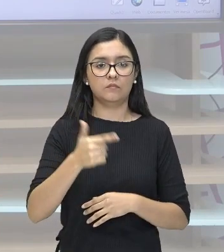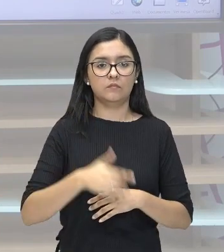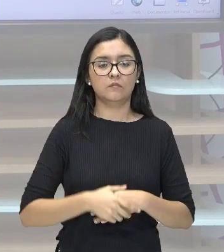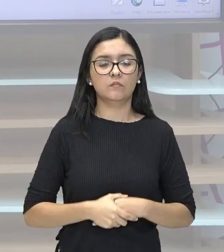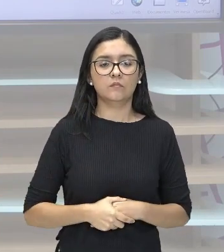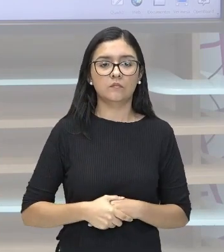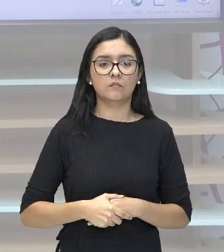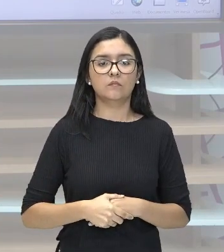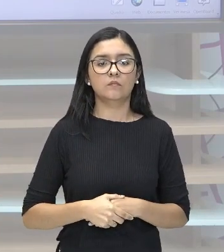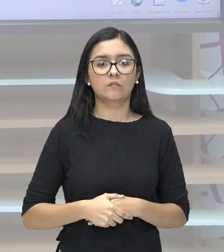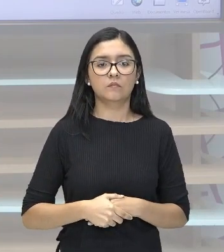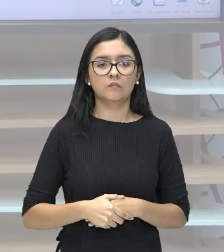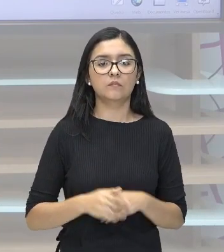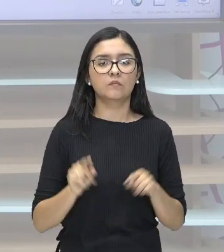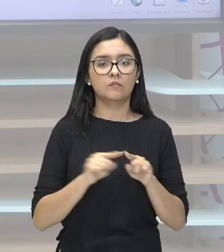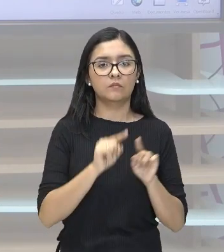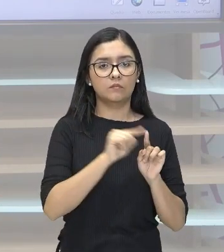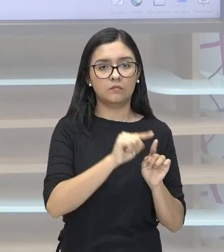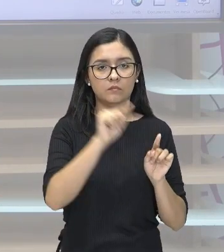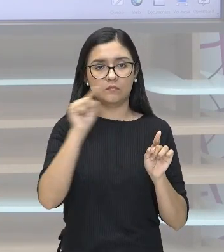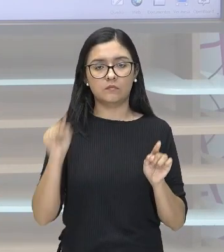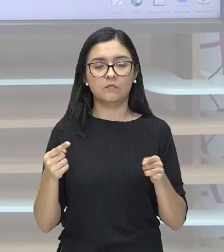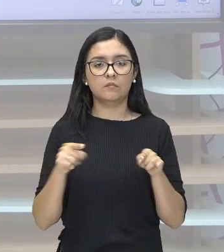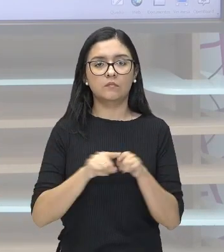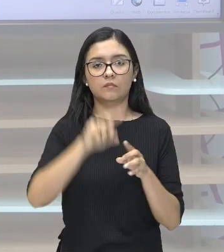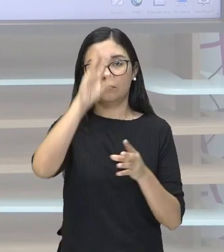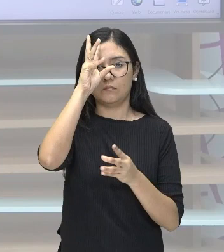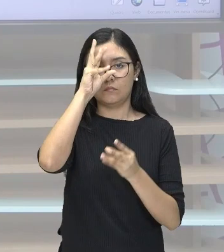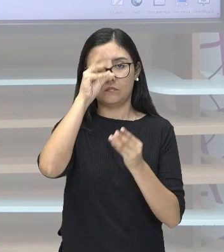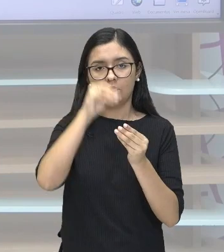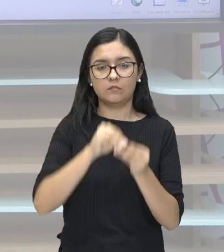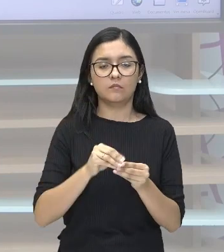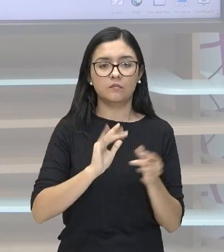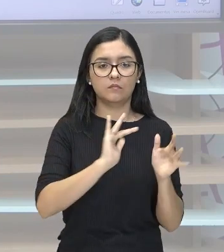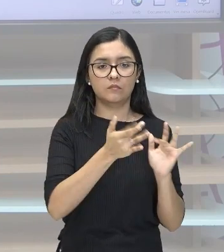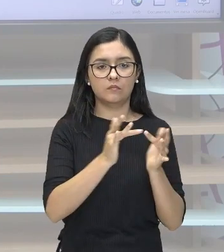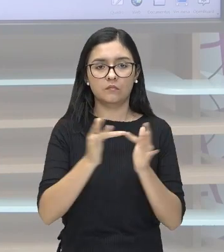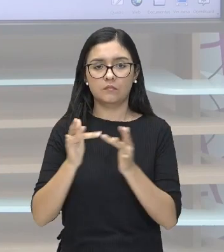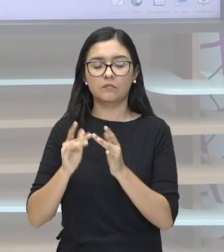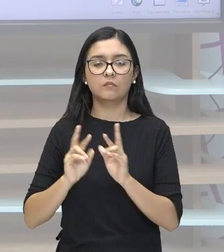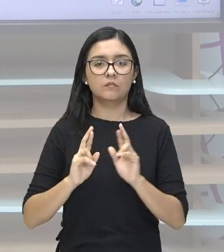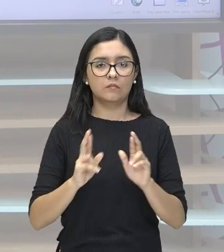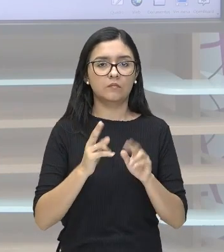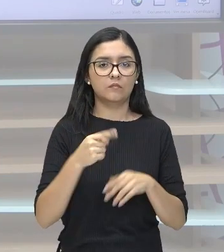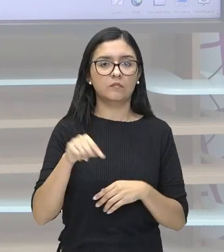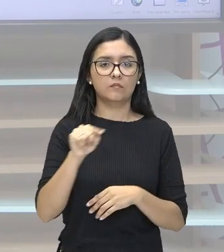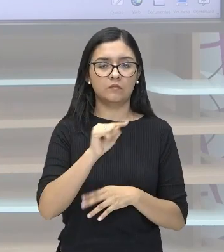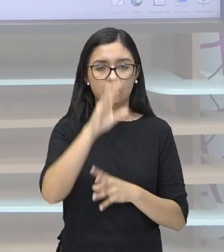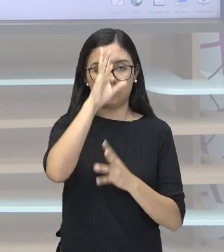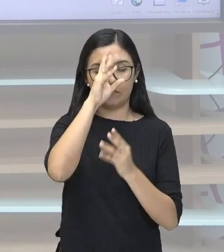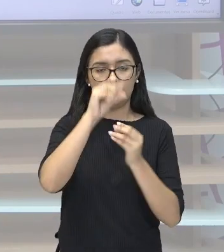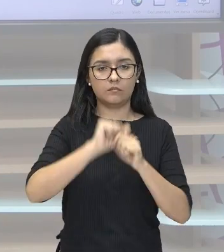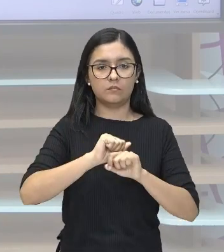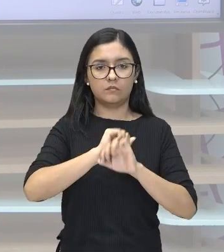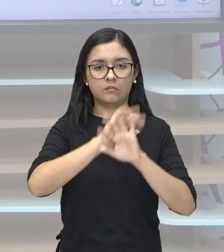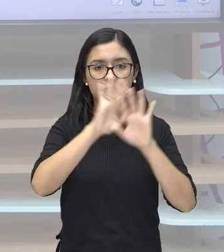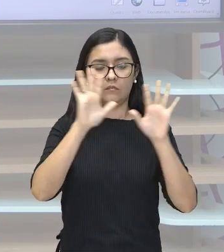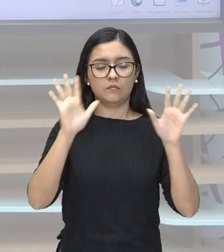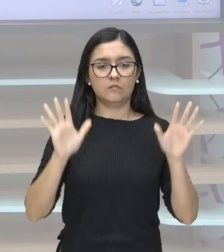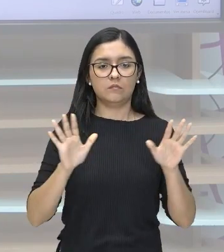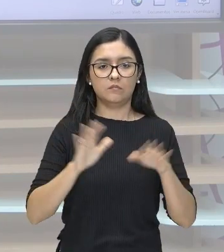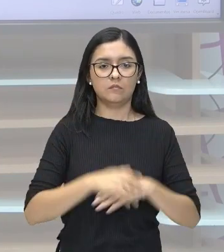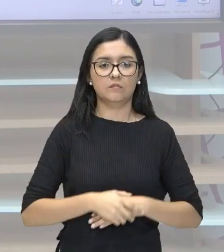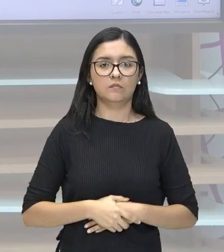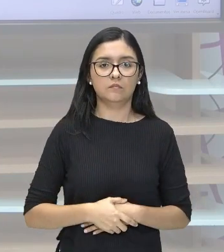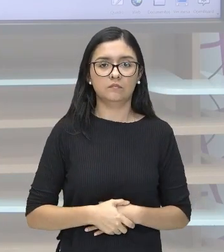lançamento de um projeto, né? Entendemos toda aquela situação e espero que vocês tenham compreendido, entendido e